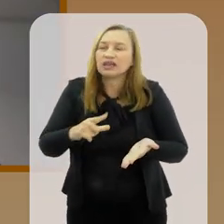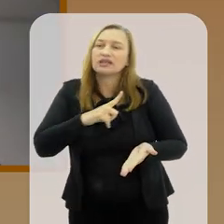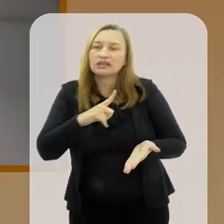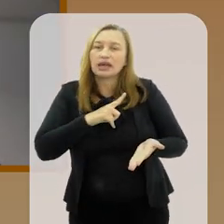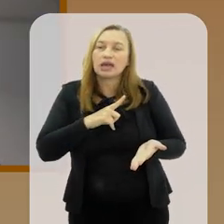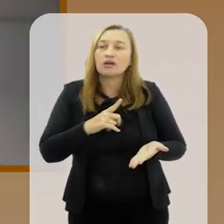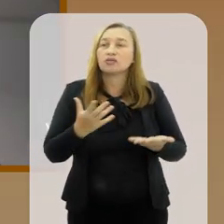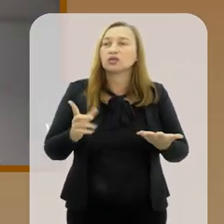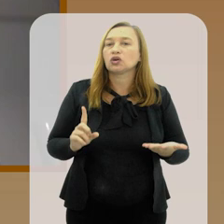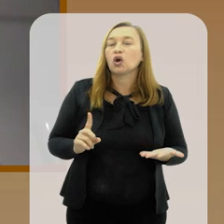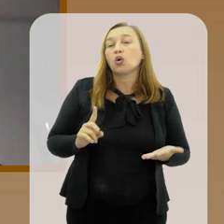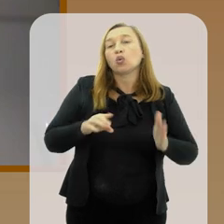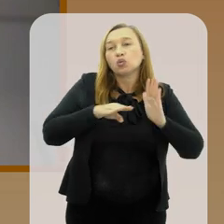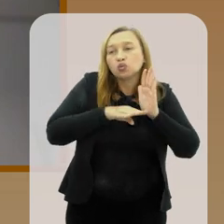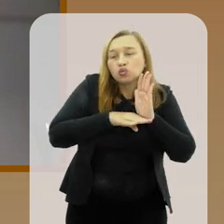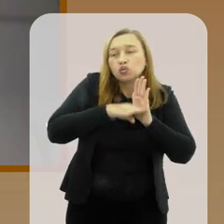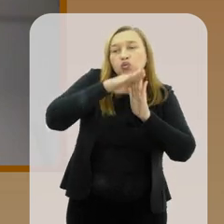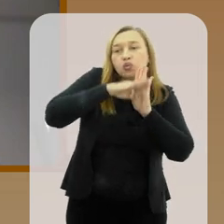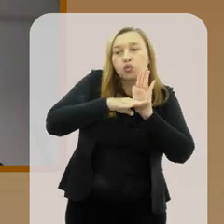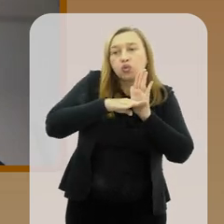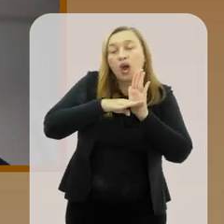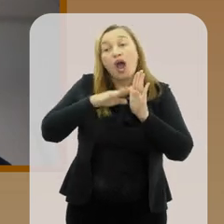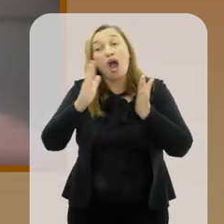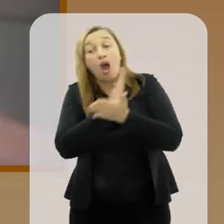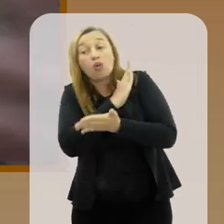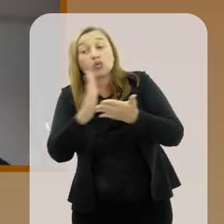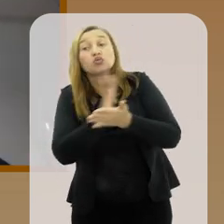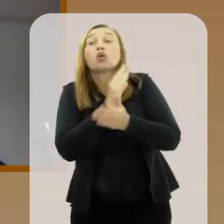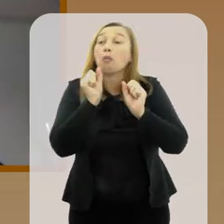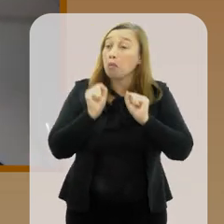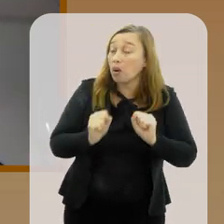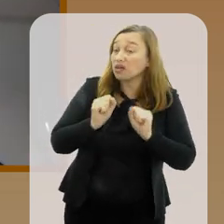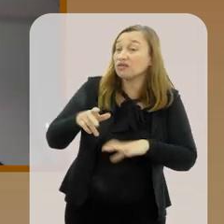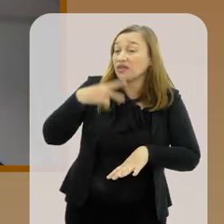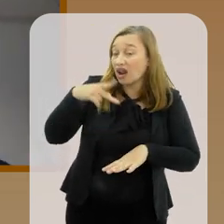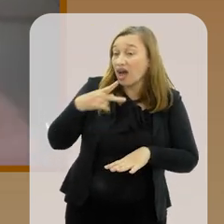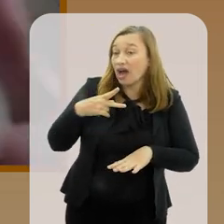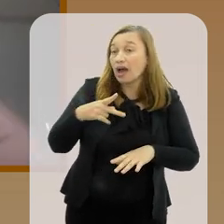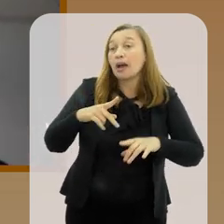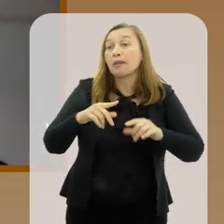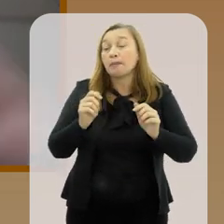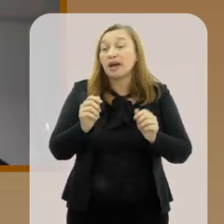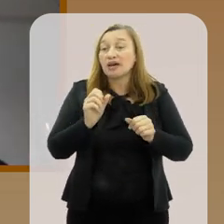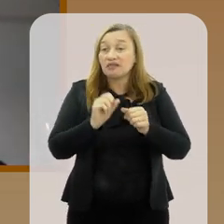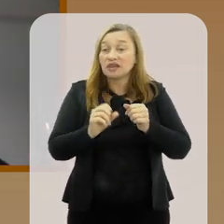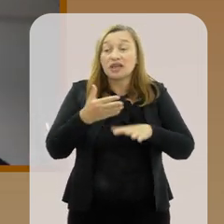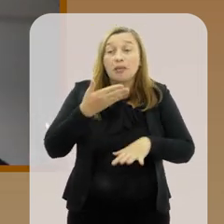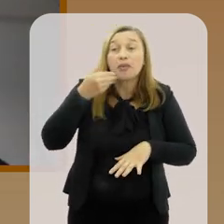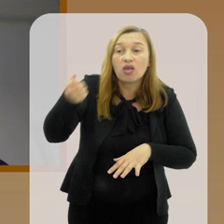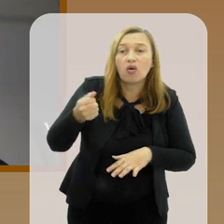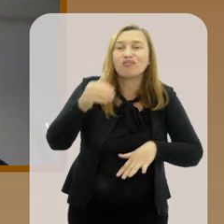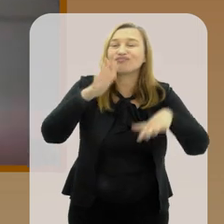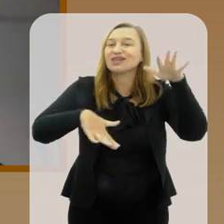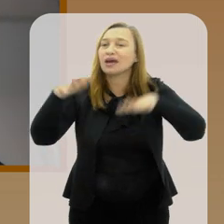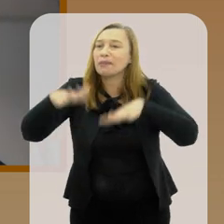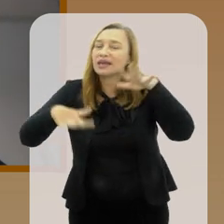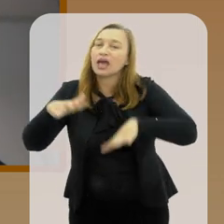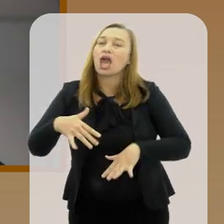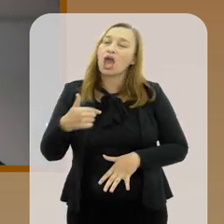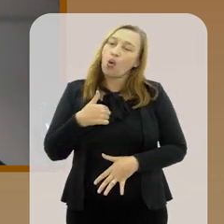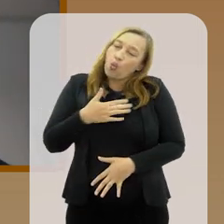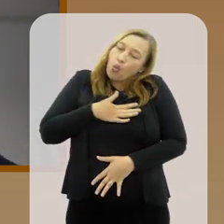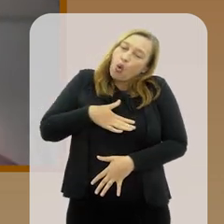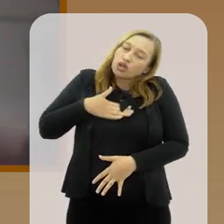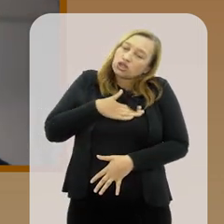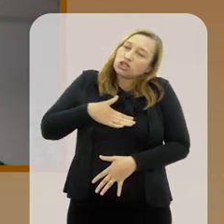solução fácil. Não é colocar. Num nível, em alguns níveis, você pode dizer. Mas, pra ser bem realizado, depende de muitas outras coisas.